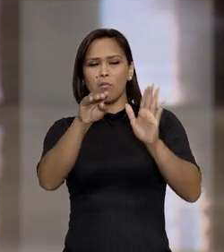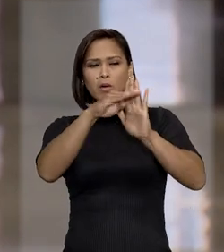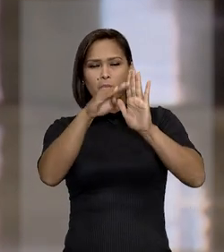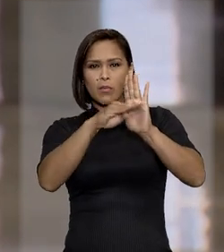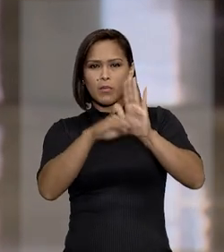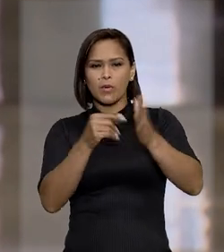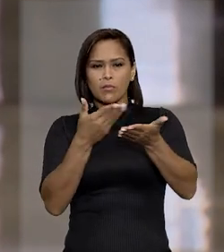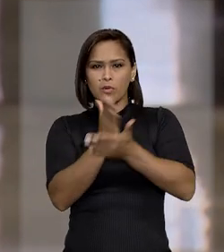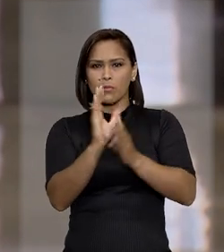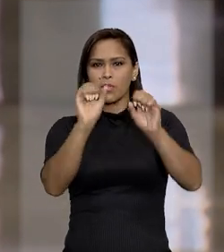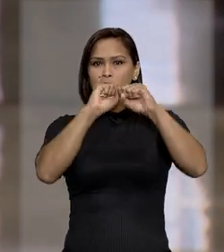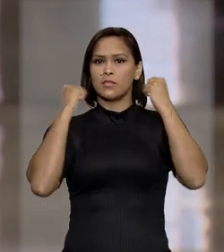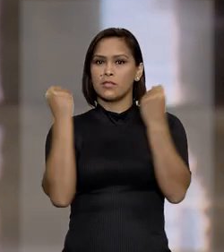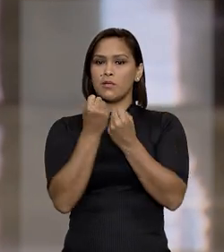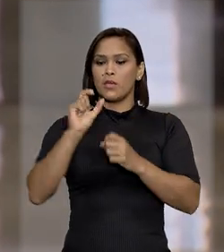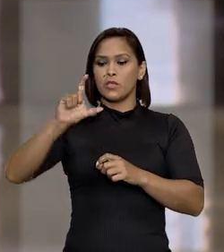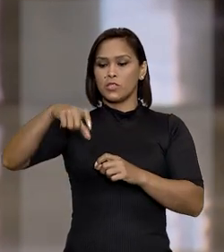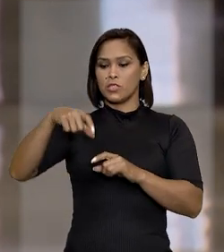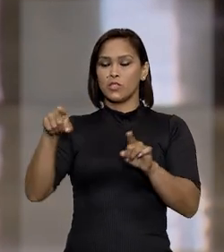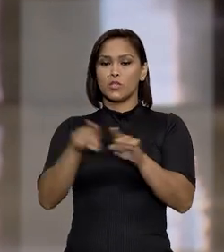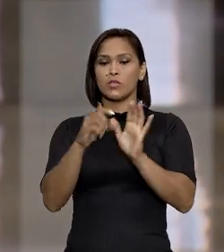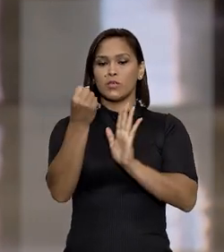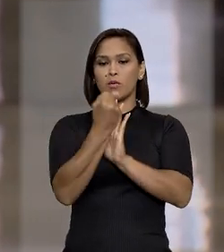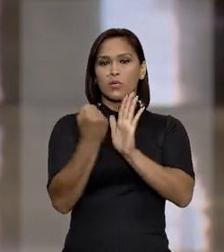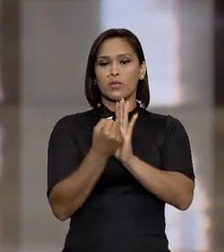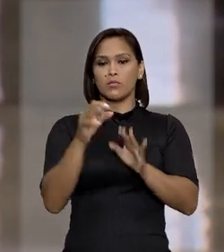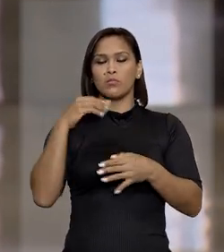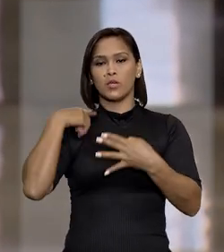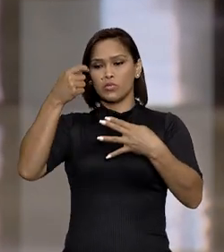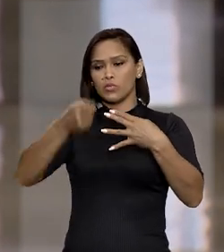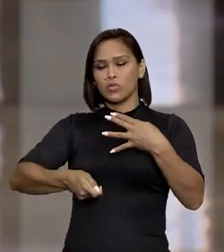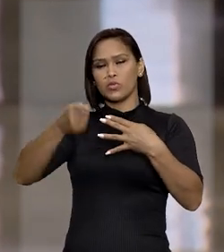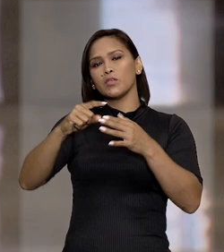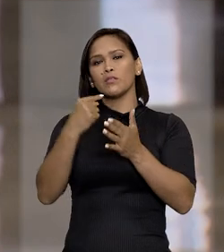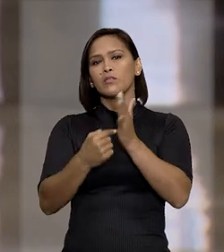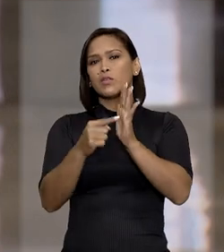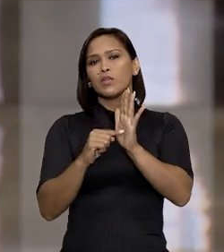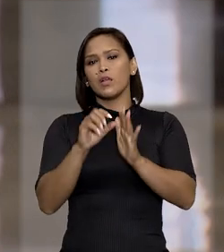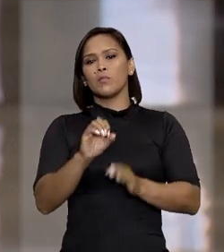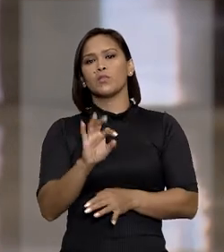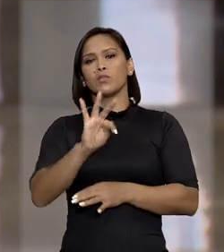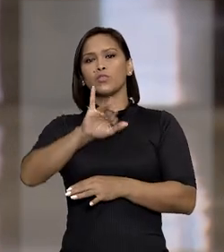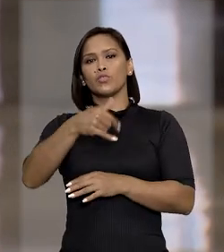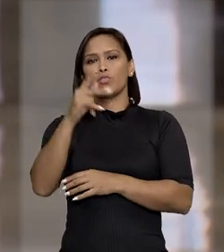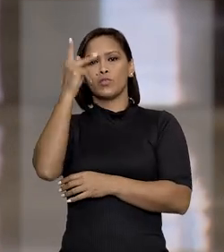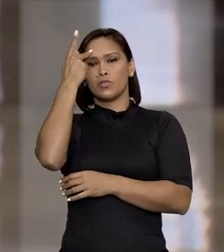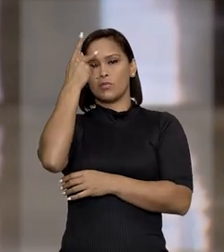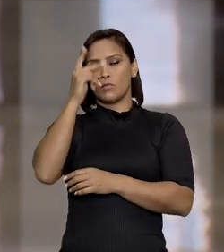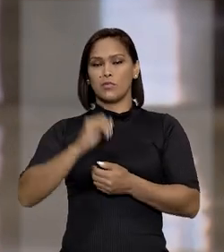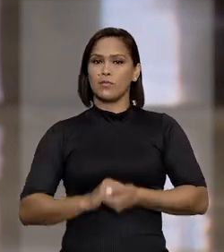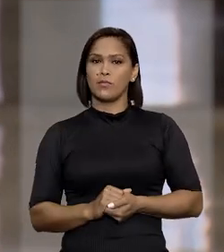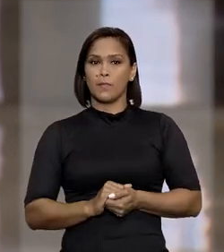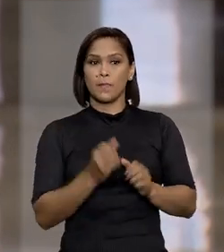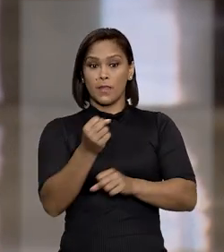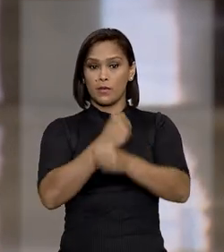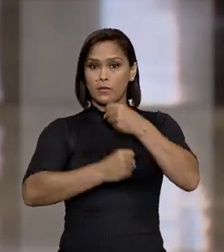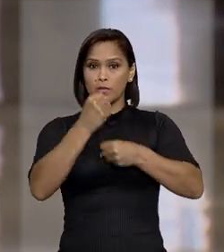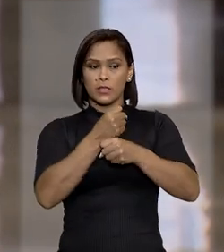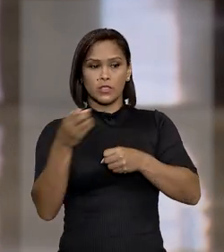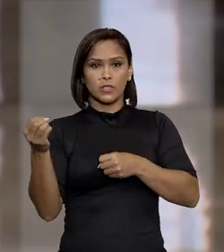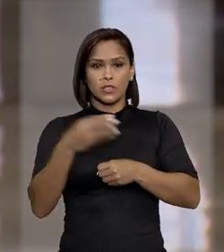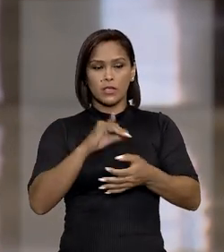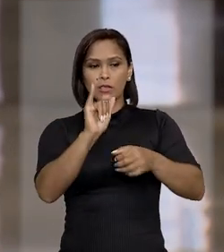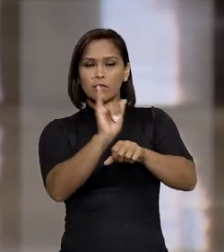planos aprovados pela Assembleia Geral de Credores e homologados pelo juízo foram anulados pelo TJ de São Paulo. No ano